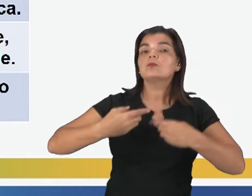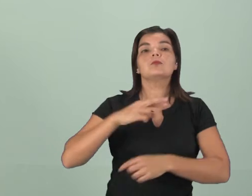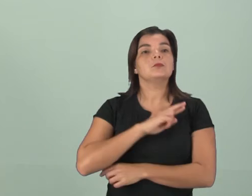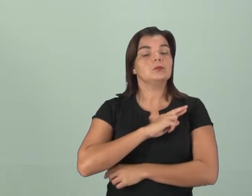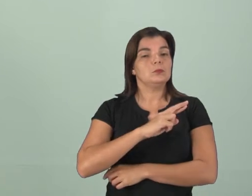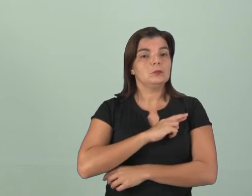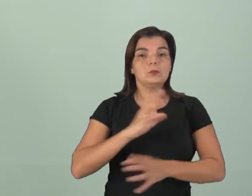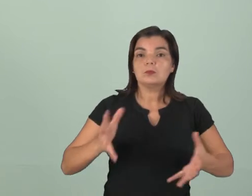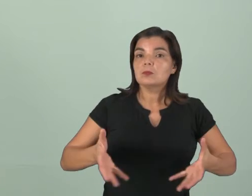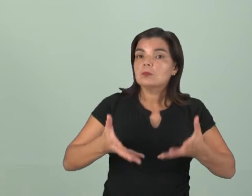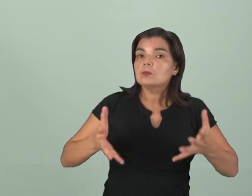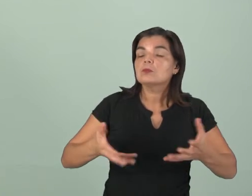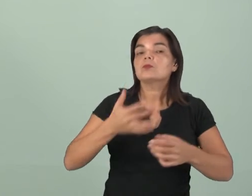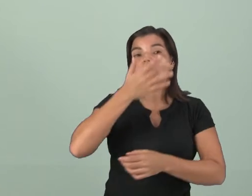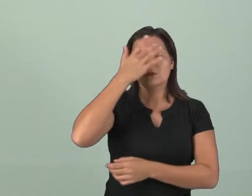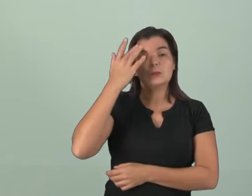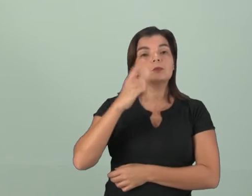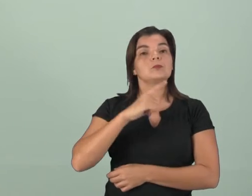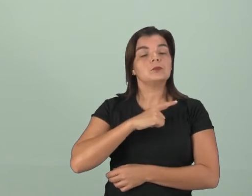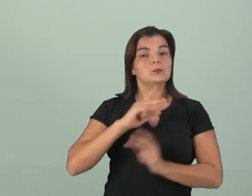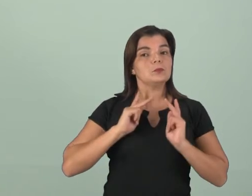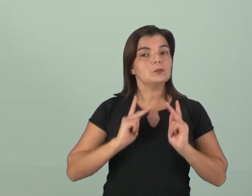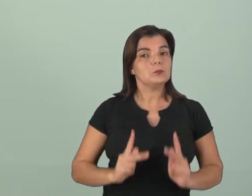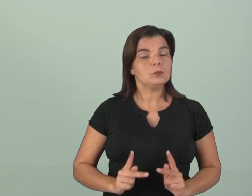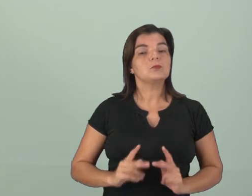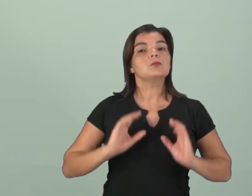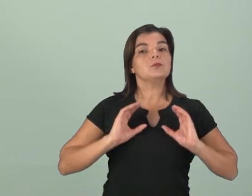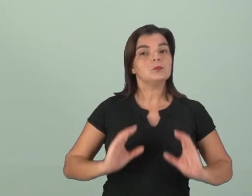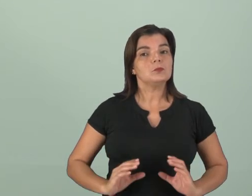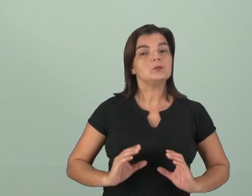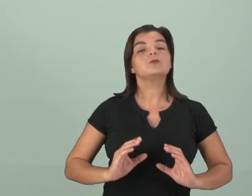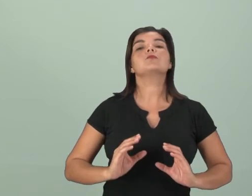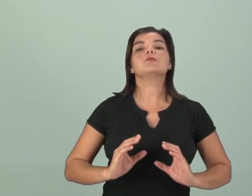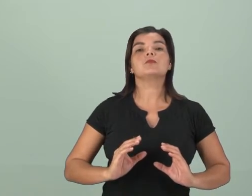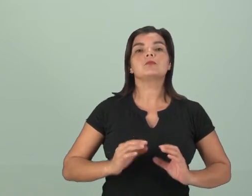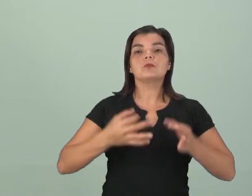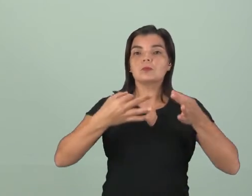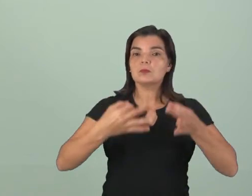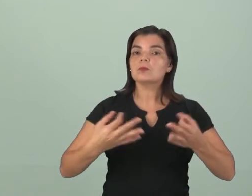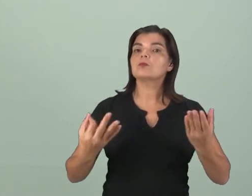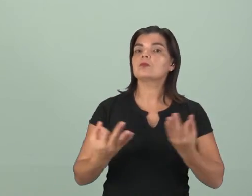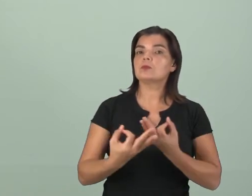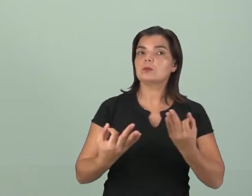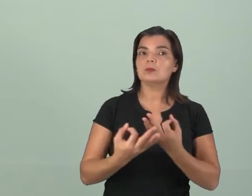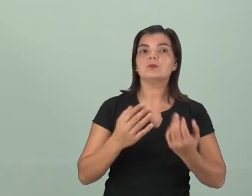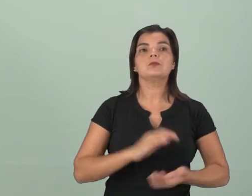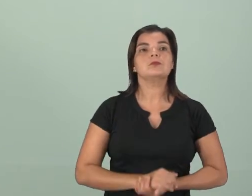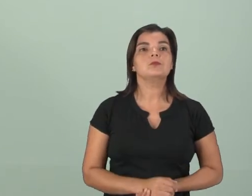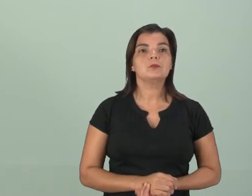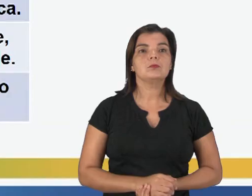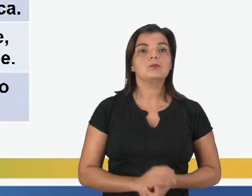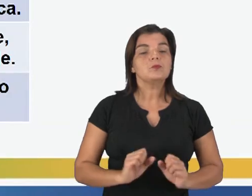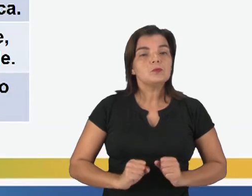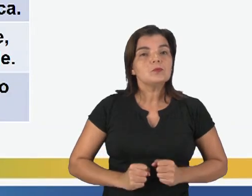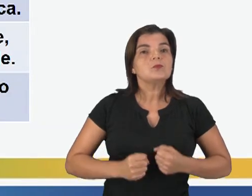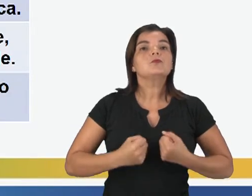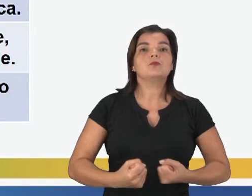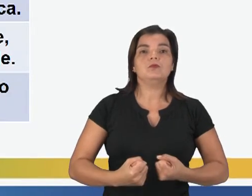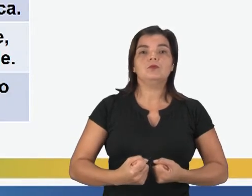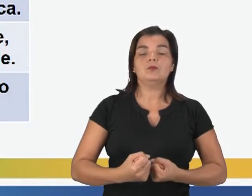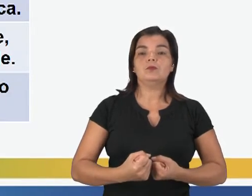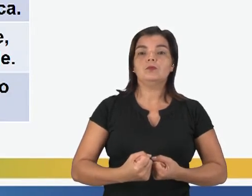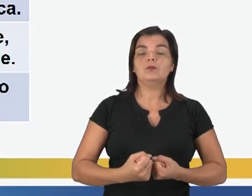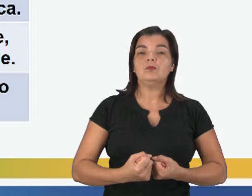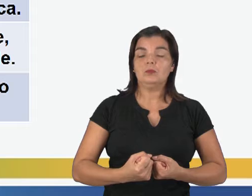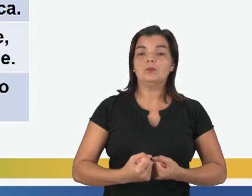a religião deve motivar isso para que a pessoa tenha um comportamento cidadão cada vez mais perfeito. O seu esforço comum,